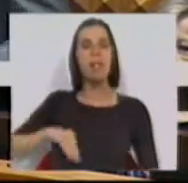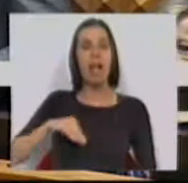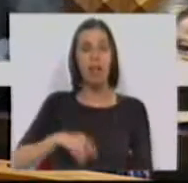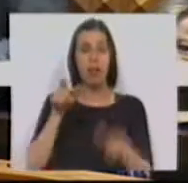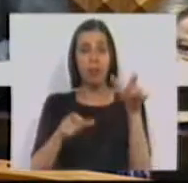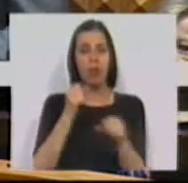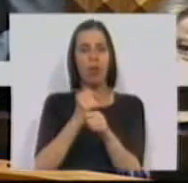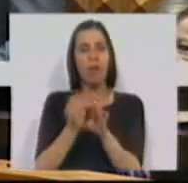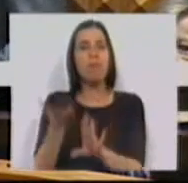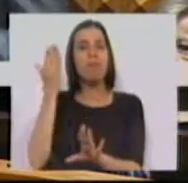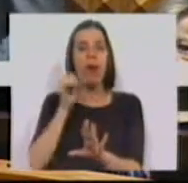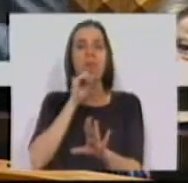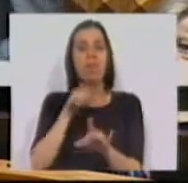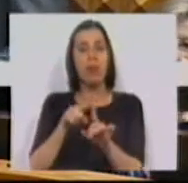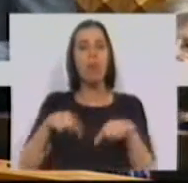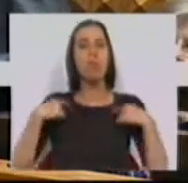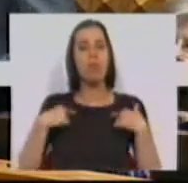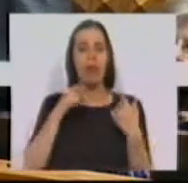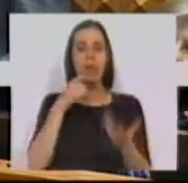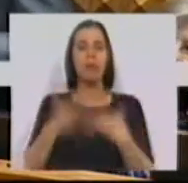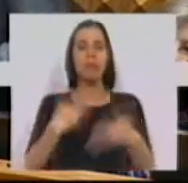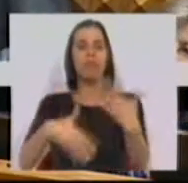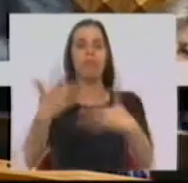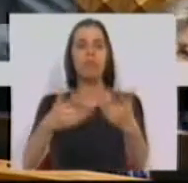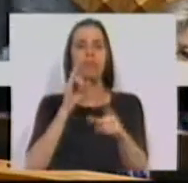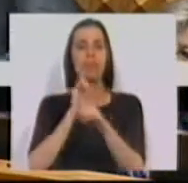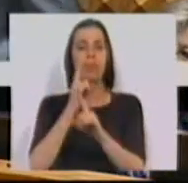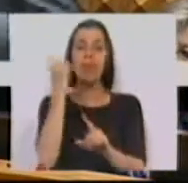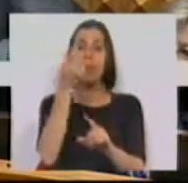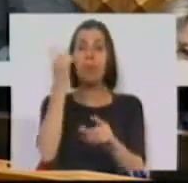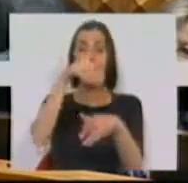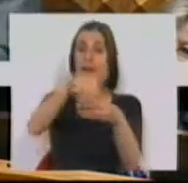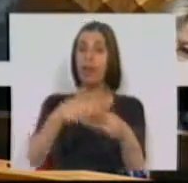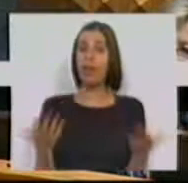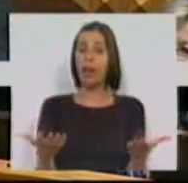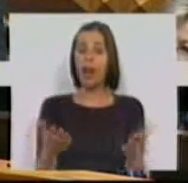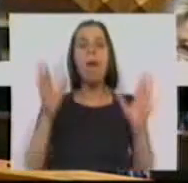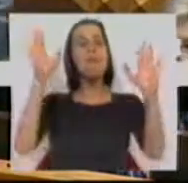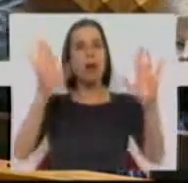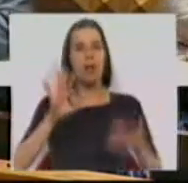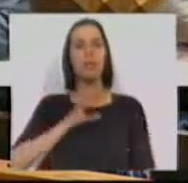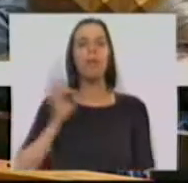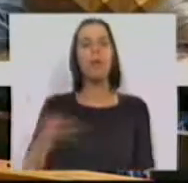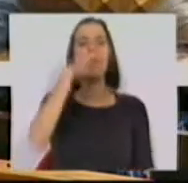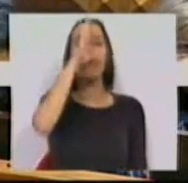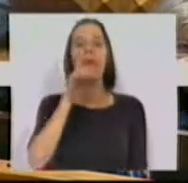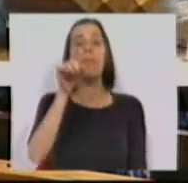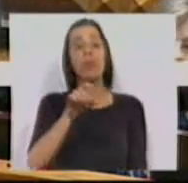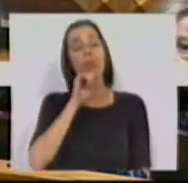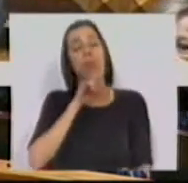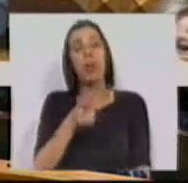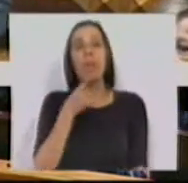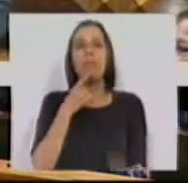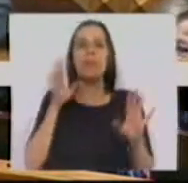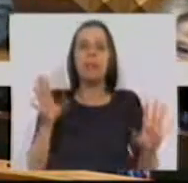dos seus trabalhadores para permitir que eles pudessem dinamizar essa procura interna. Mas o seu Primeiro-Ministro podia